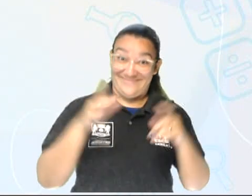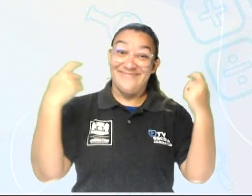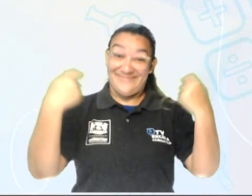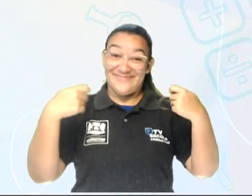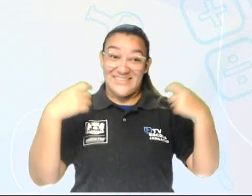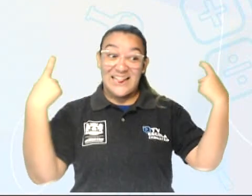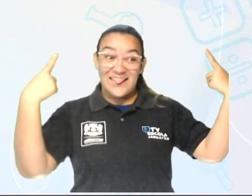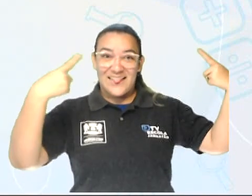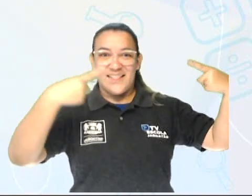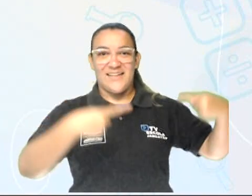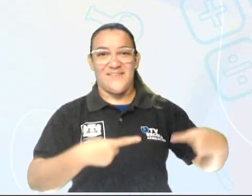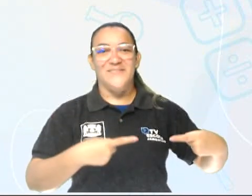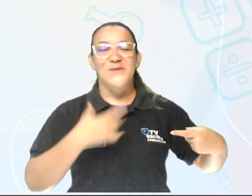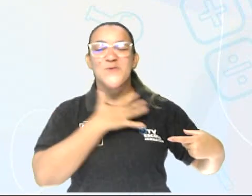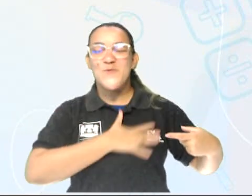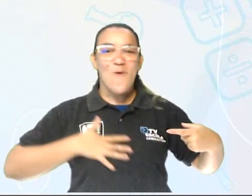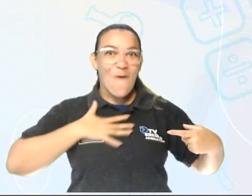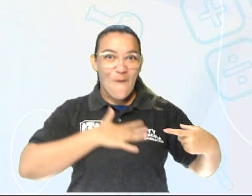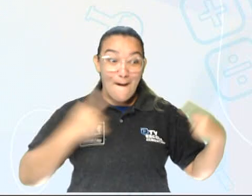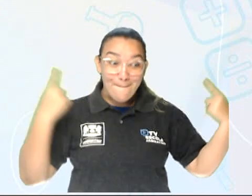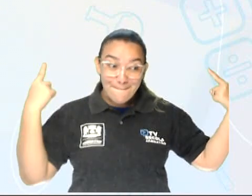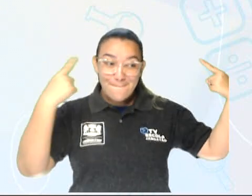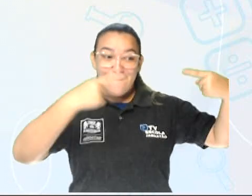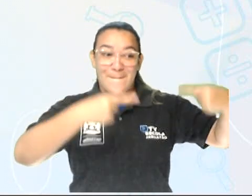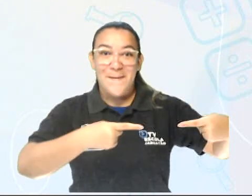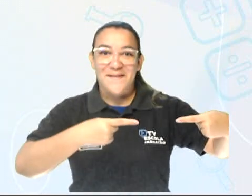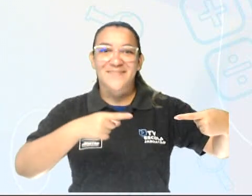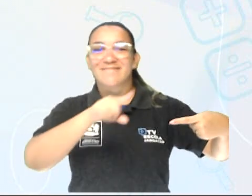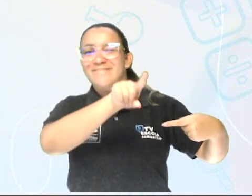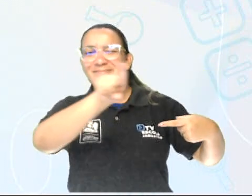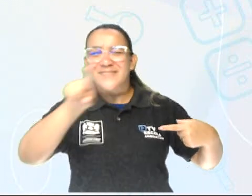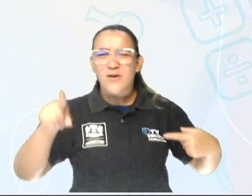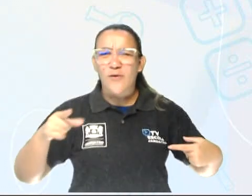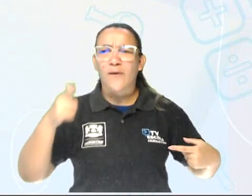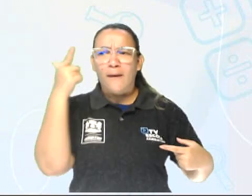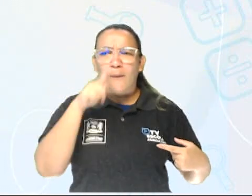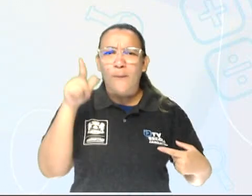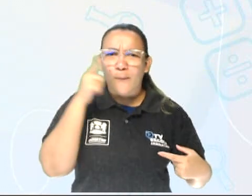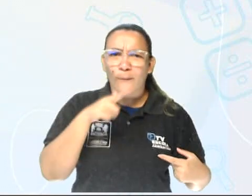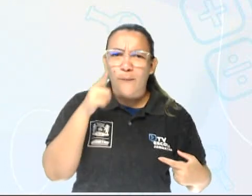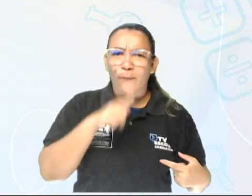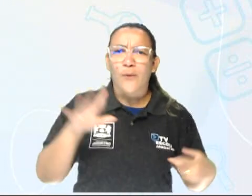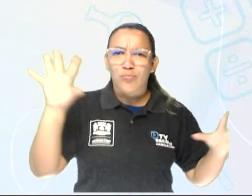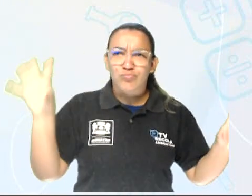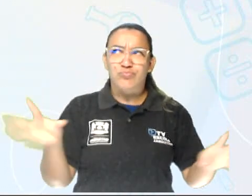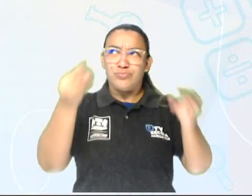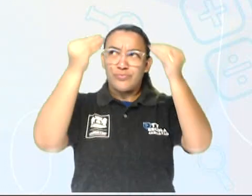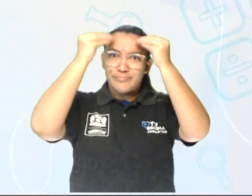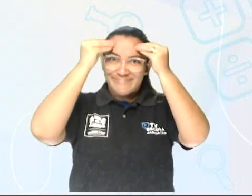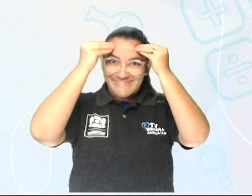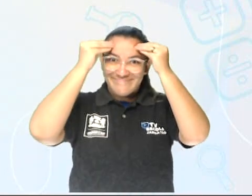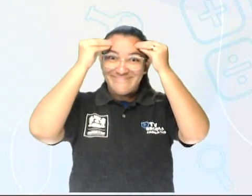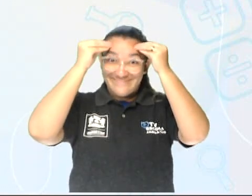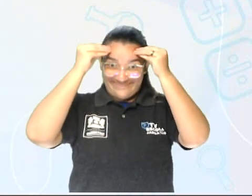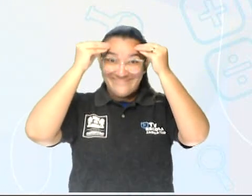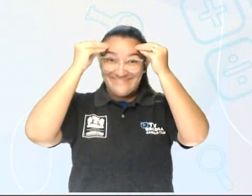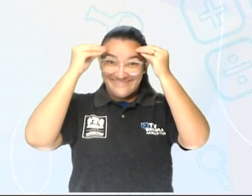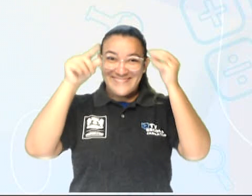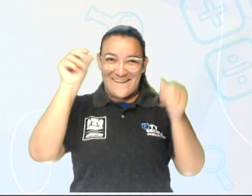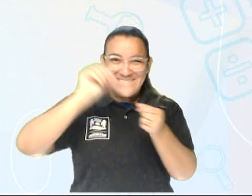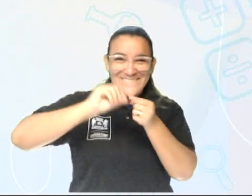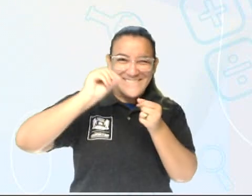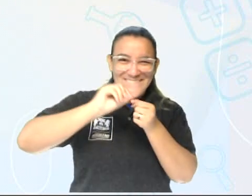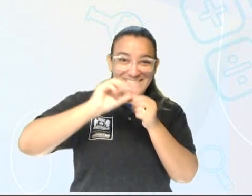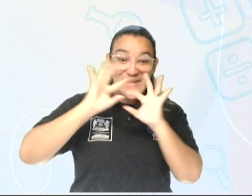desafio. Tá? Eu gosto de desafiar vocês, para que vocês consigam fazer